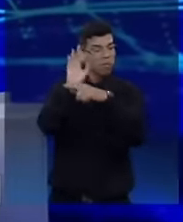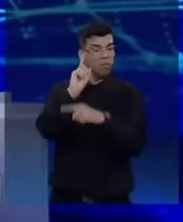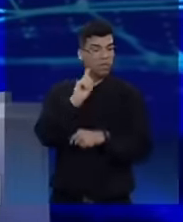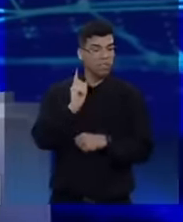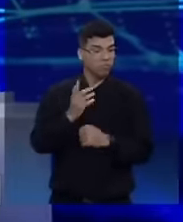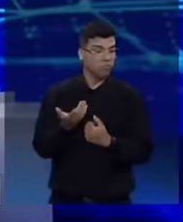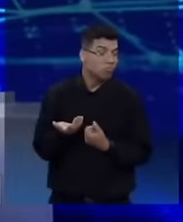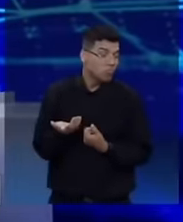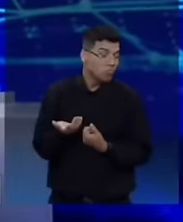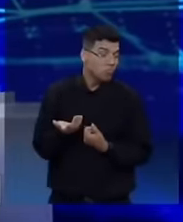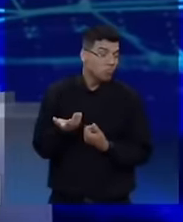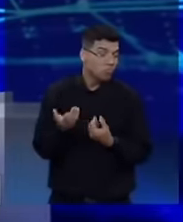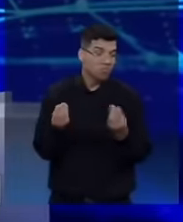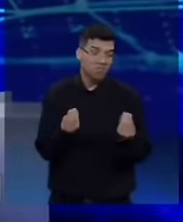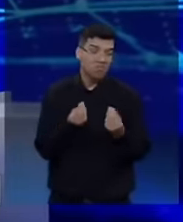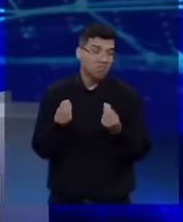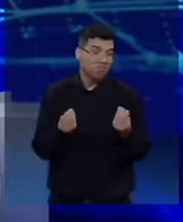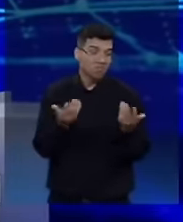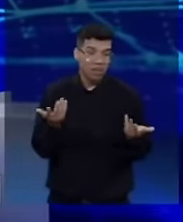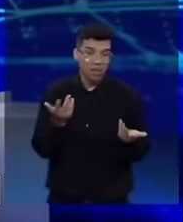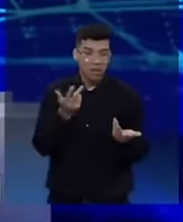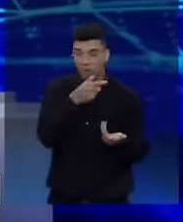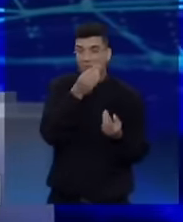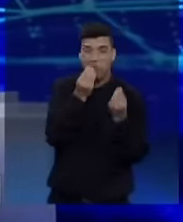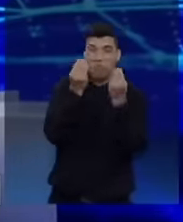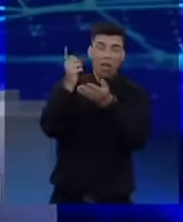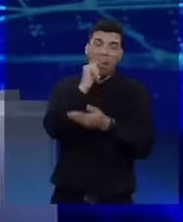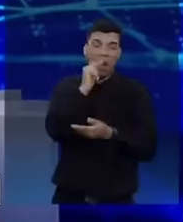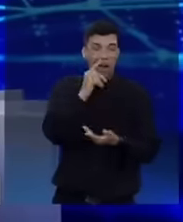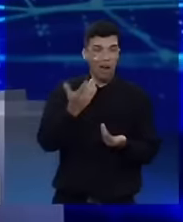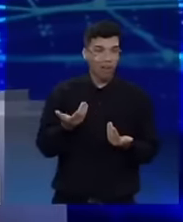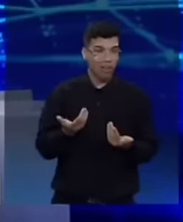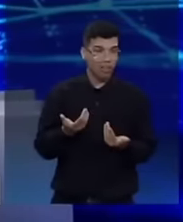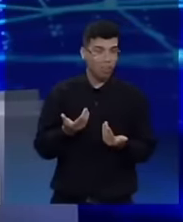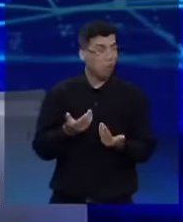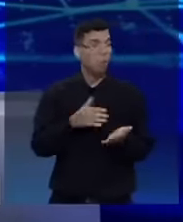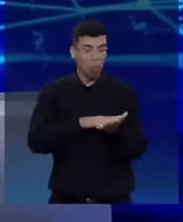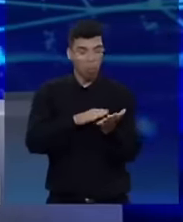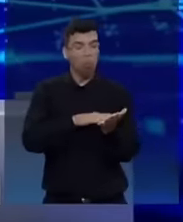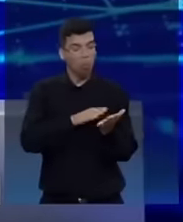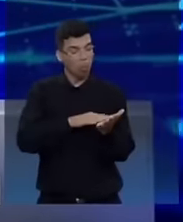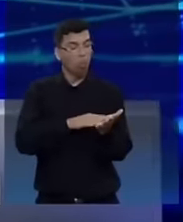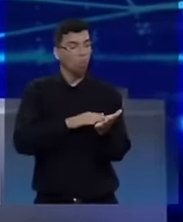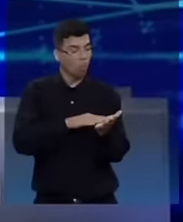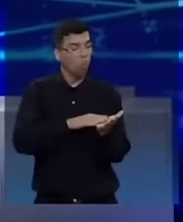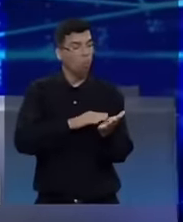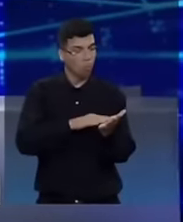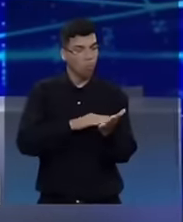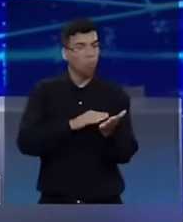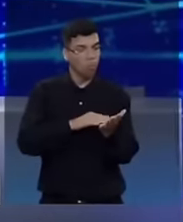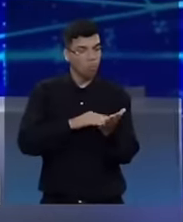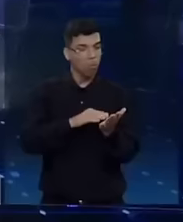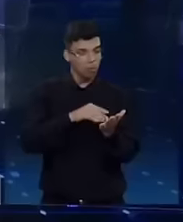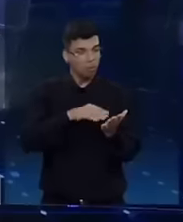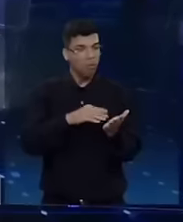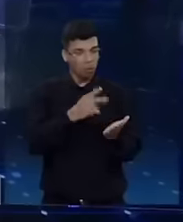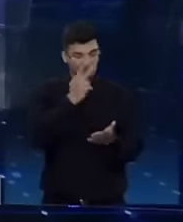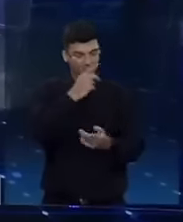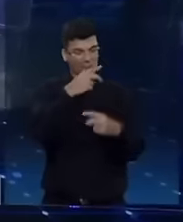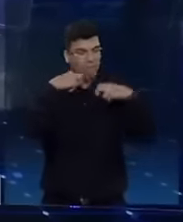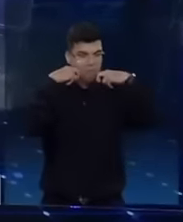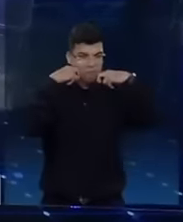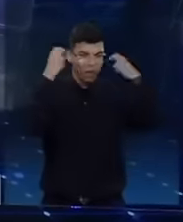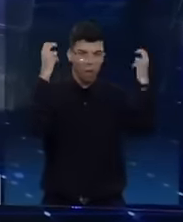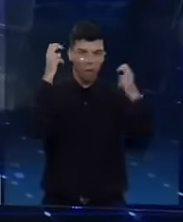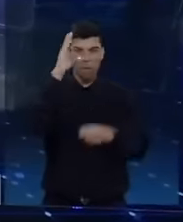água para o povo nordestino. O senhor realmente é uma pessoa fantástica em falar em vergonha nacional. Olha, eu vou